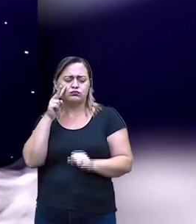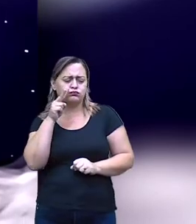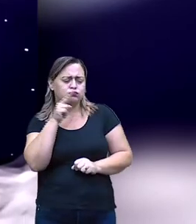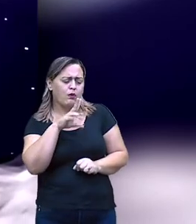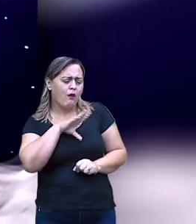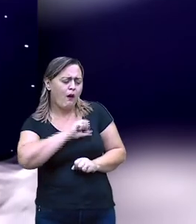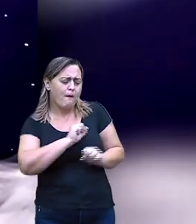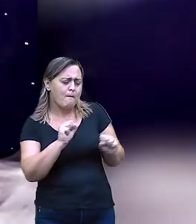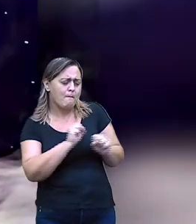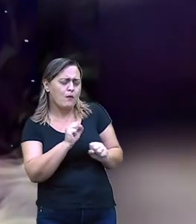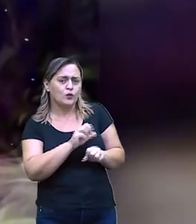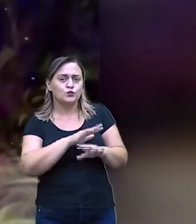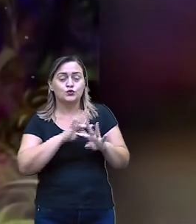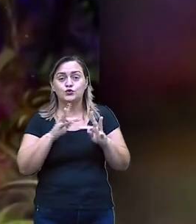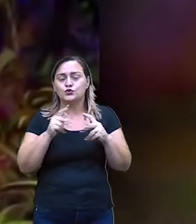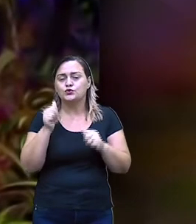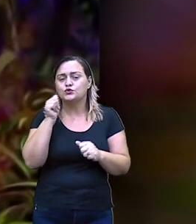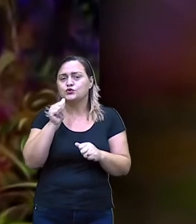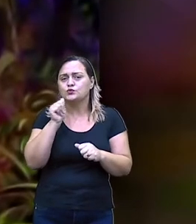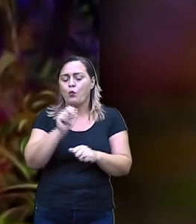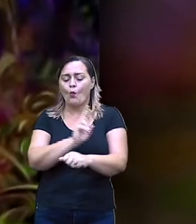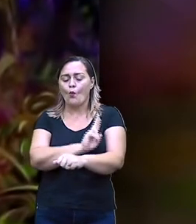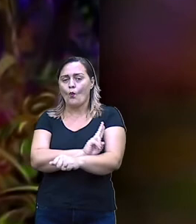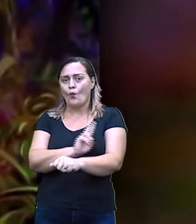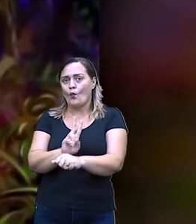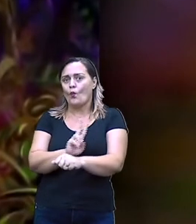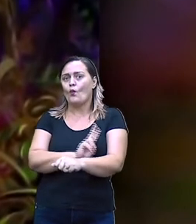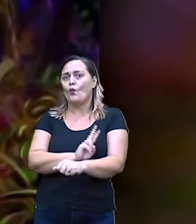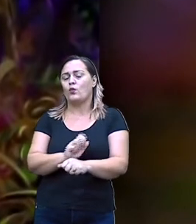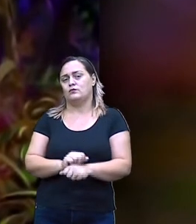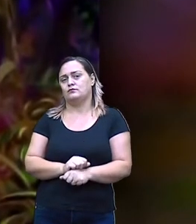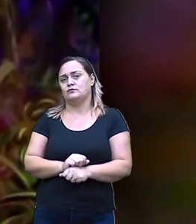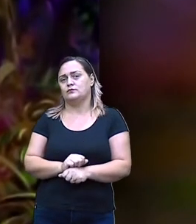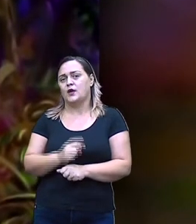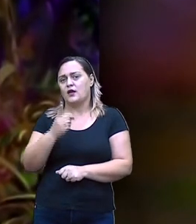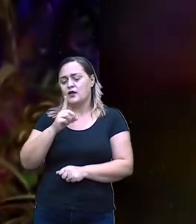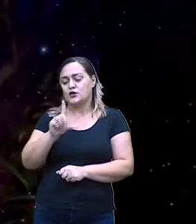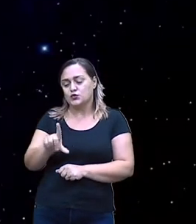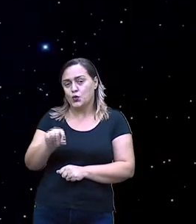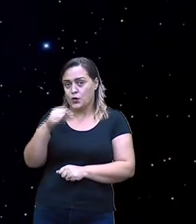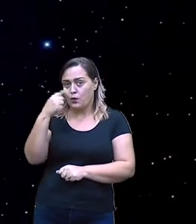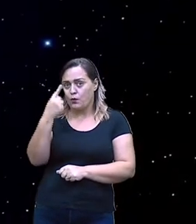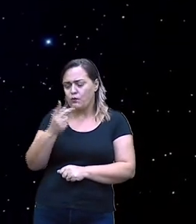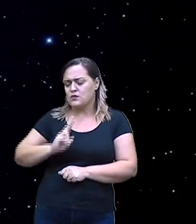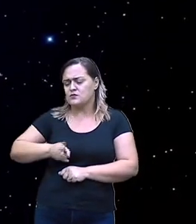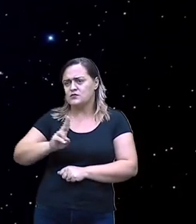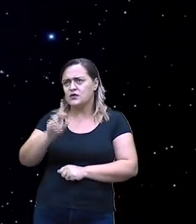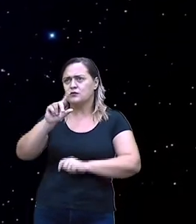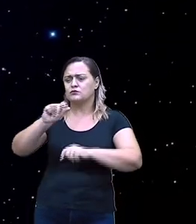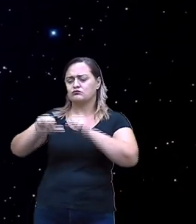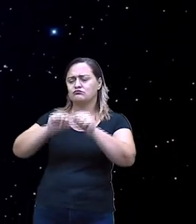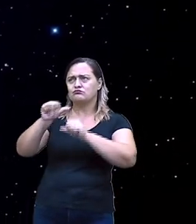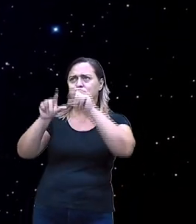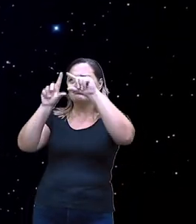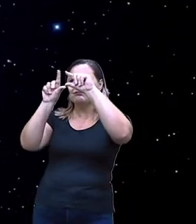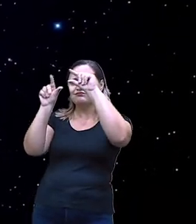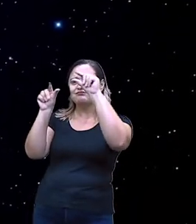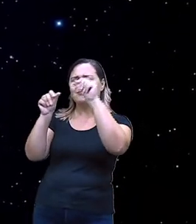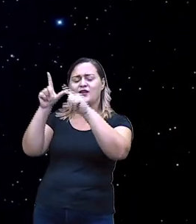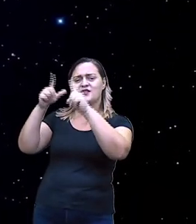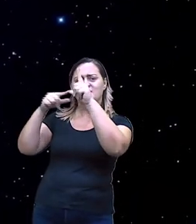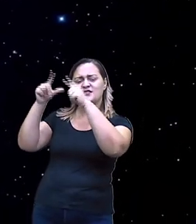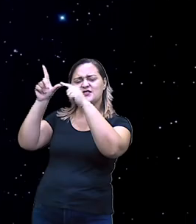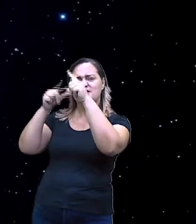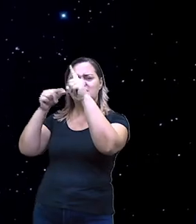puras. E por vezes, escolhia uma delas, transformando-a em estrela. E assim, elas passavam a noite,